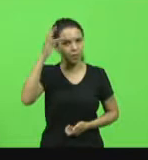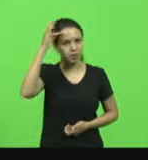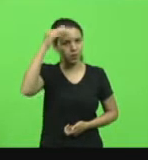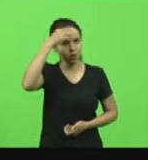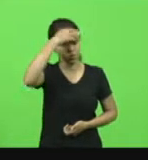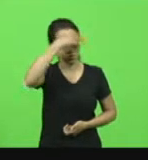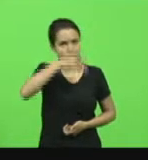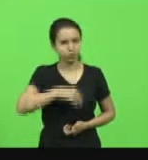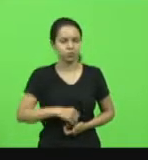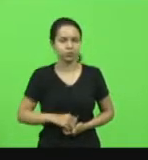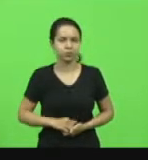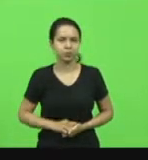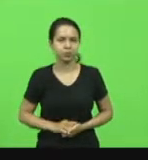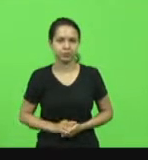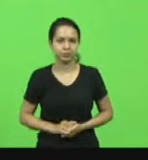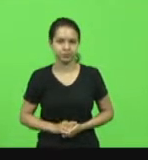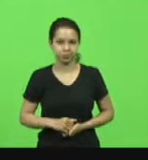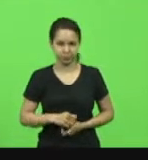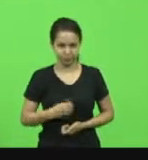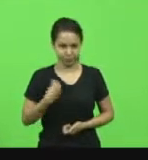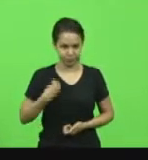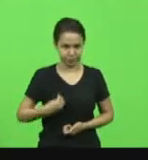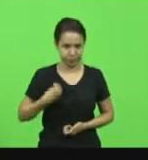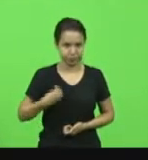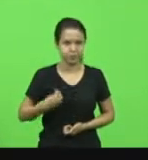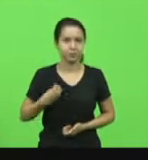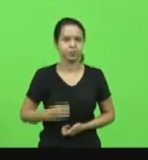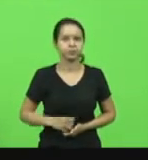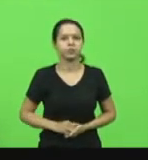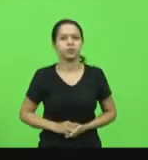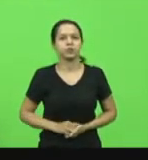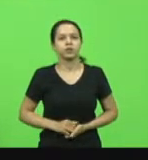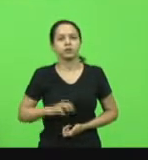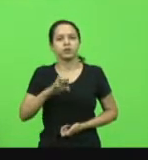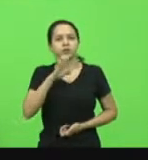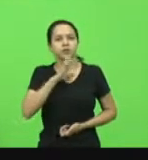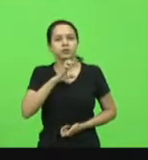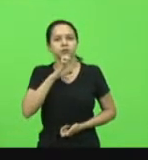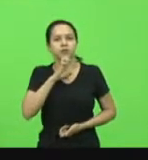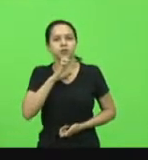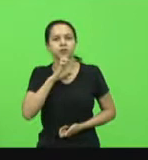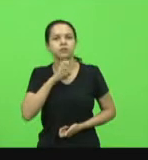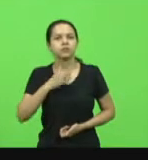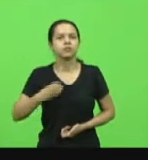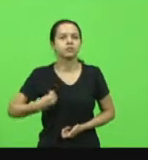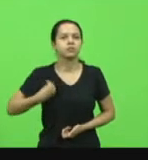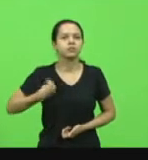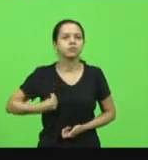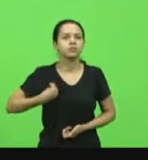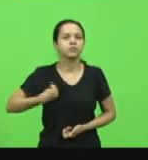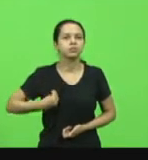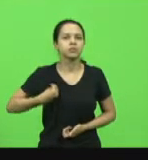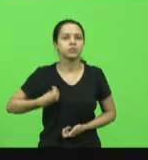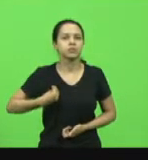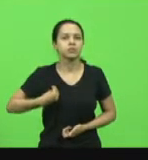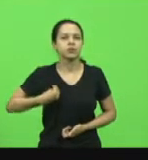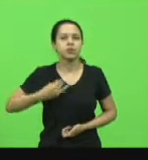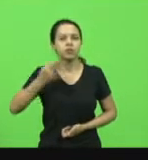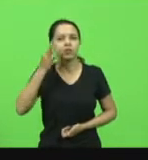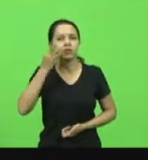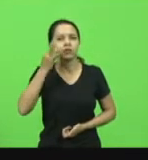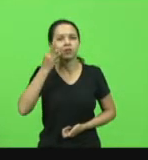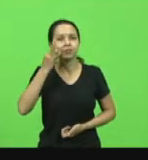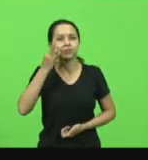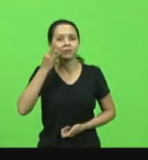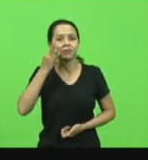Presente, senhor presidente. Deputado Felipe Estevão. Presente, senhor presidente. Deputado Fernando Kreling.